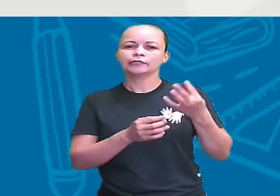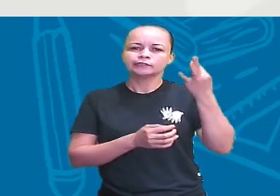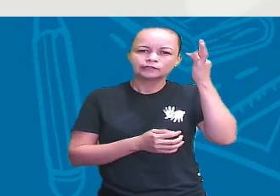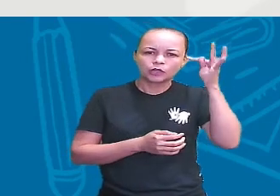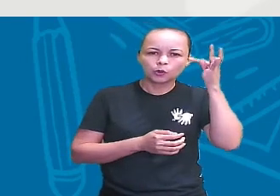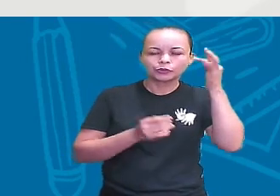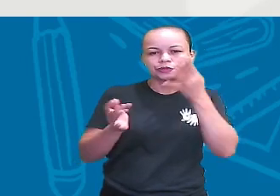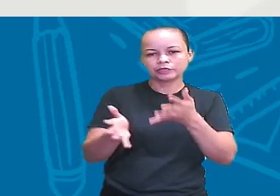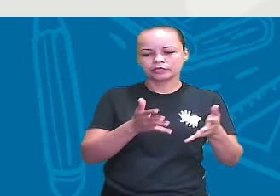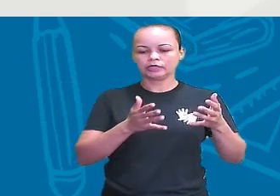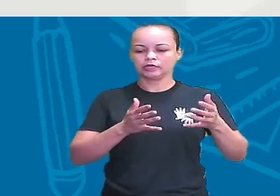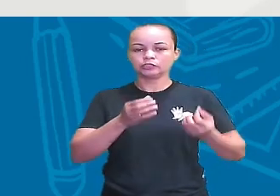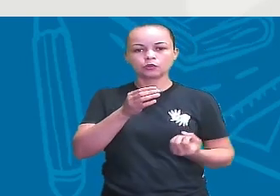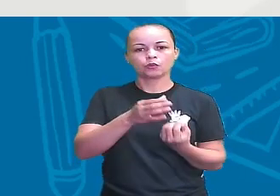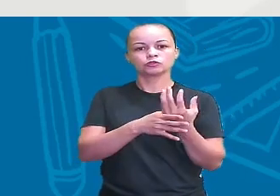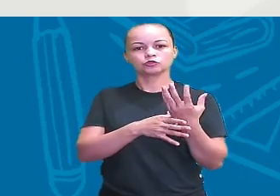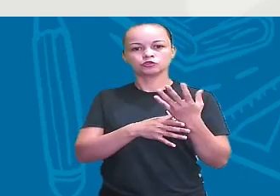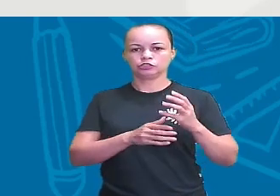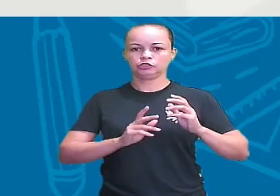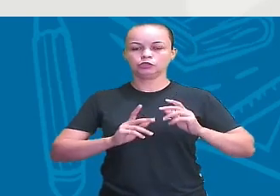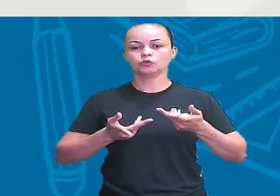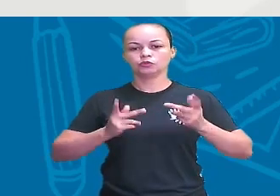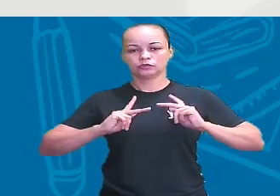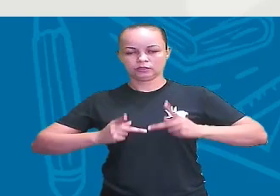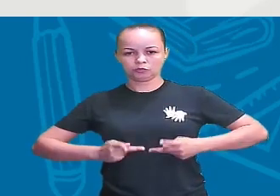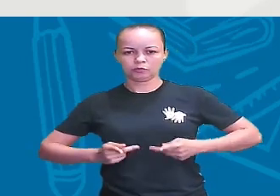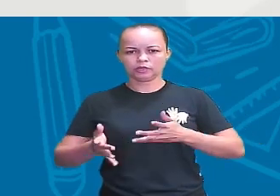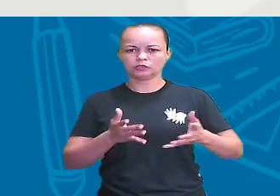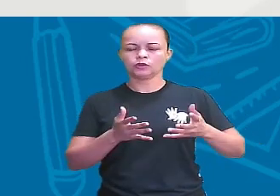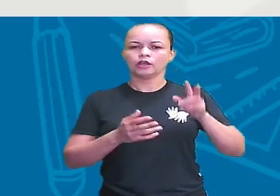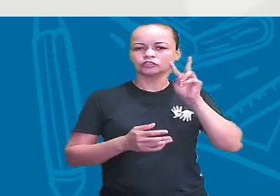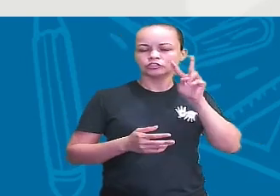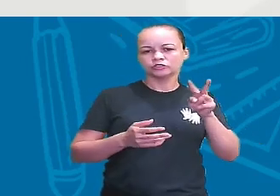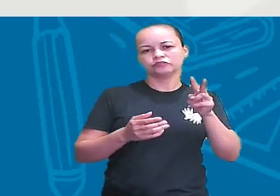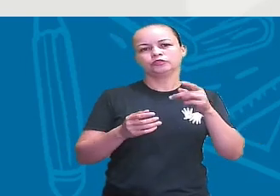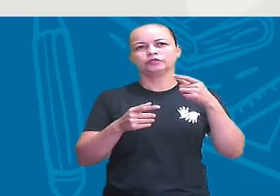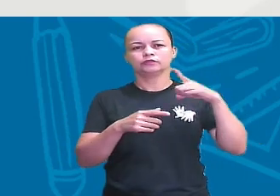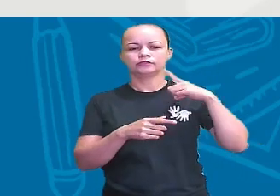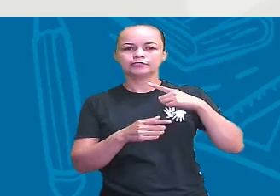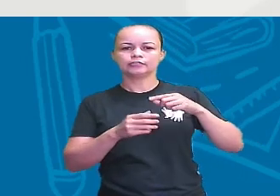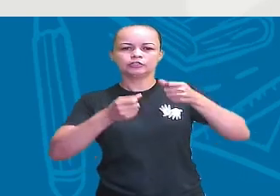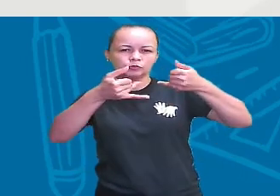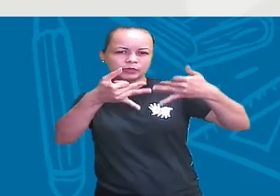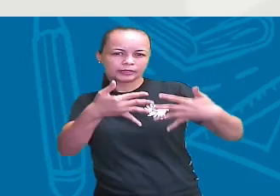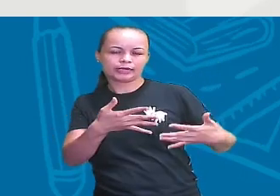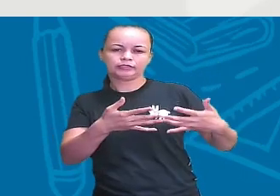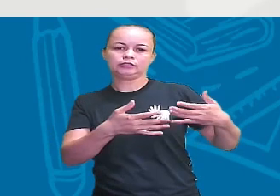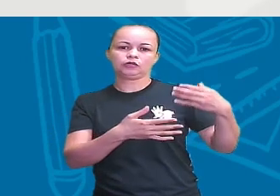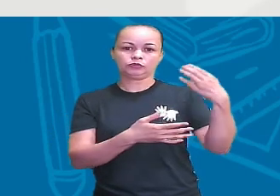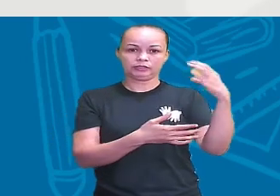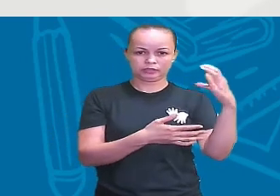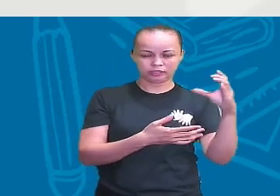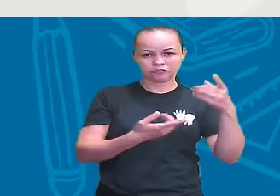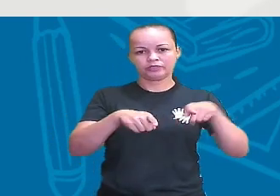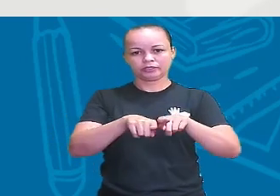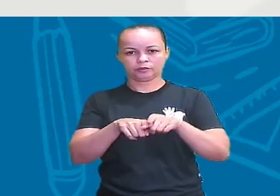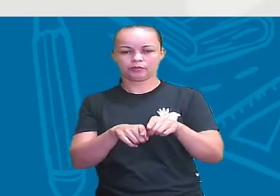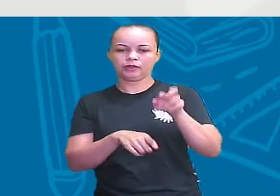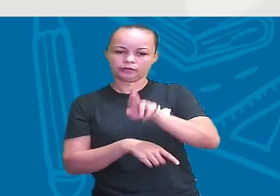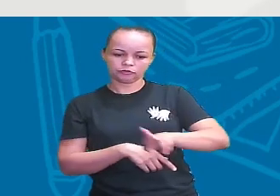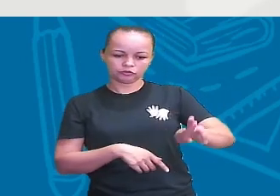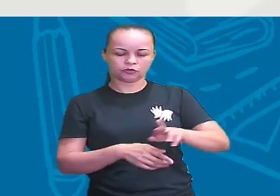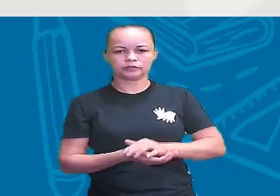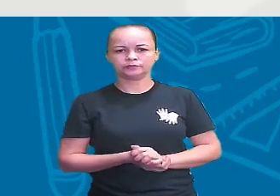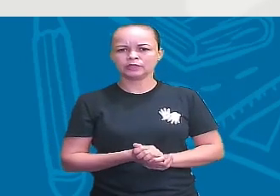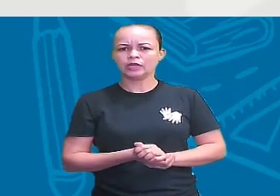ser humano e a viu que existem explicações científicas e explicações religiosas. As explicações religiosas, cada